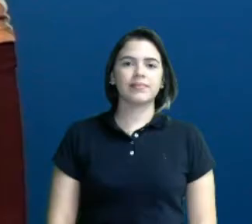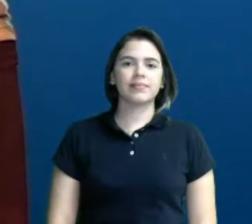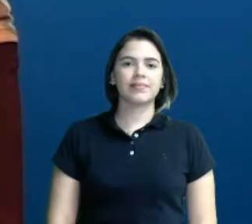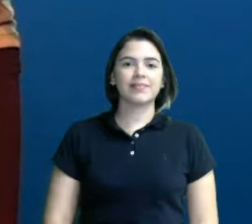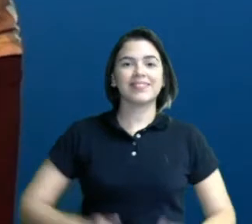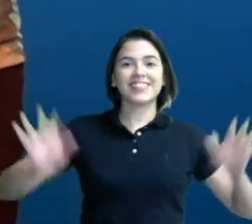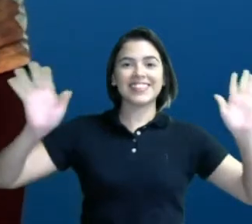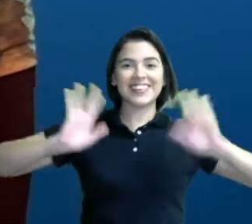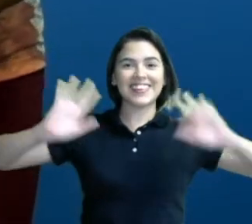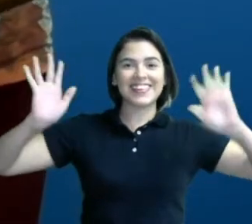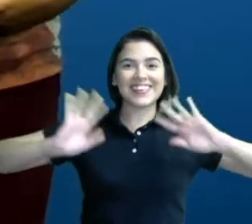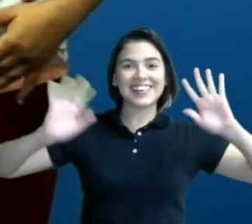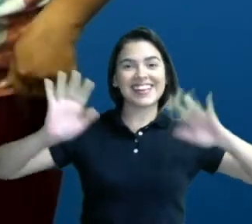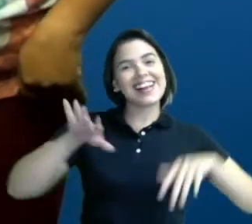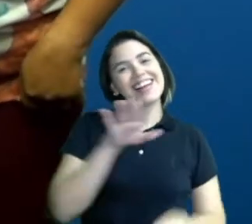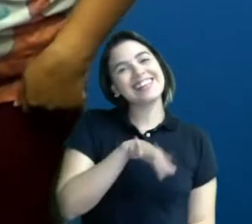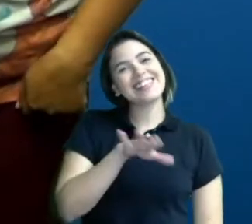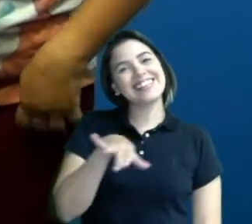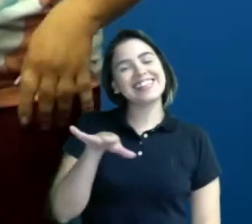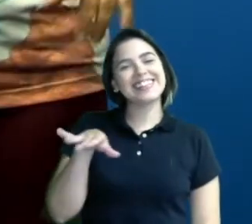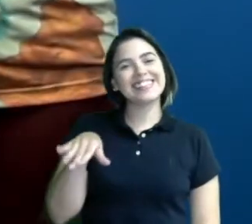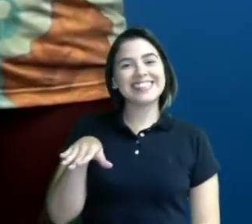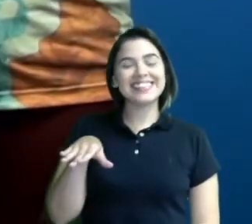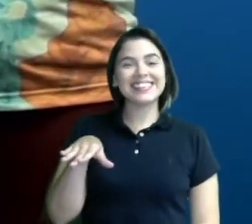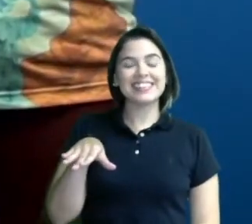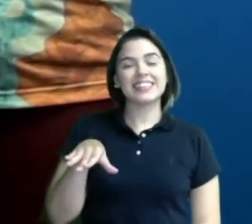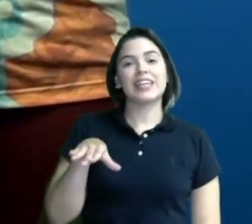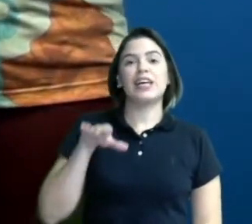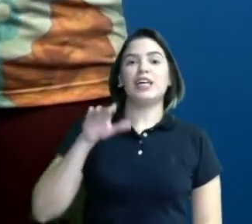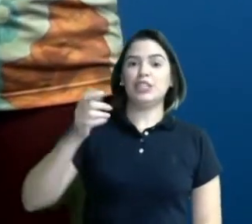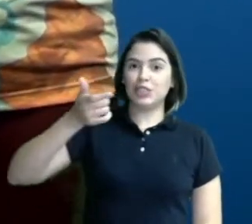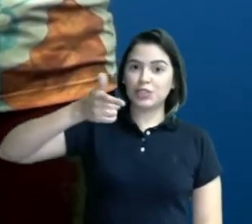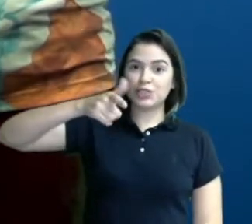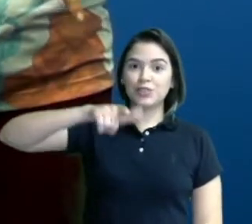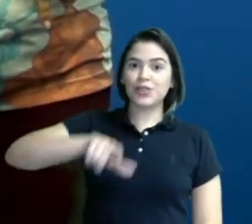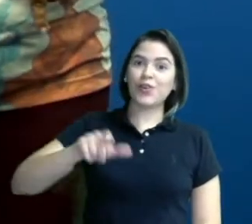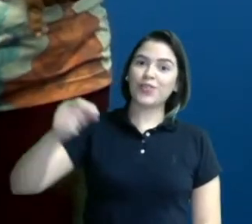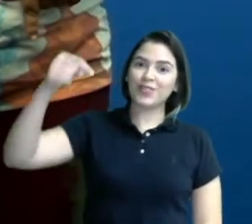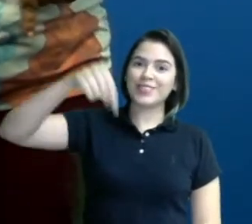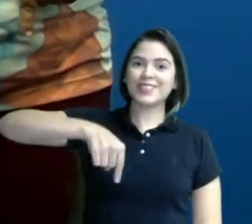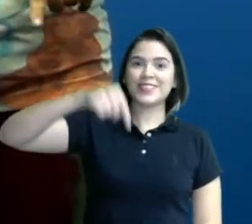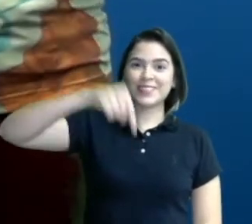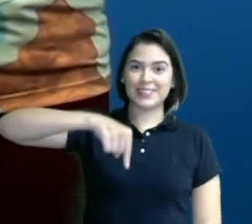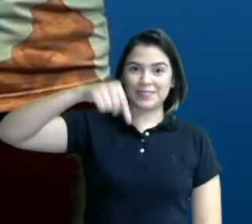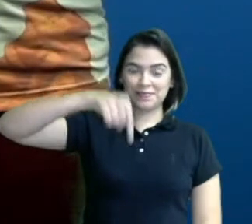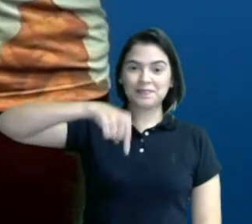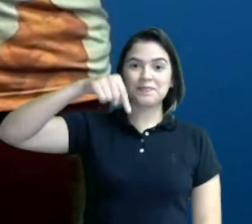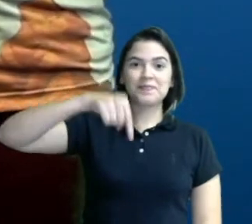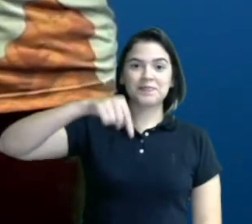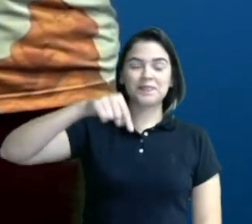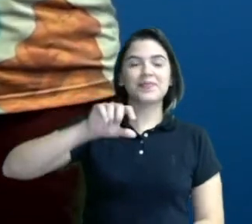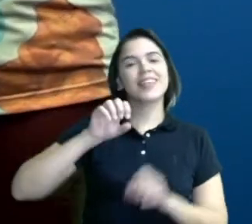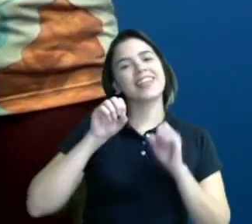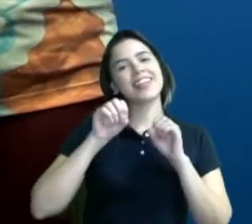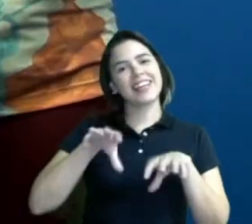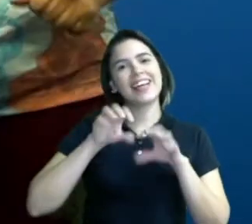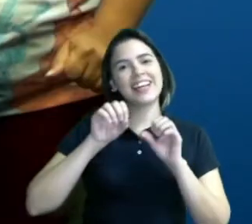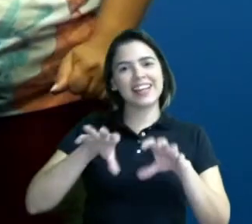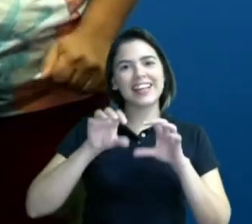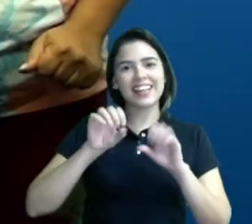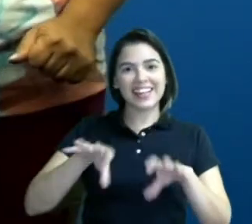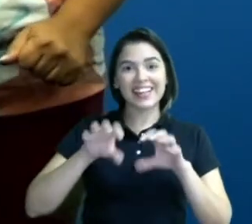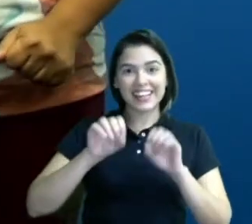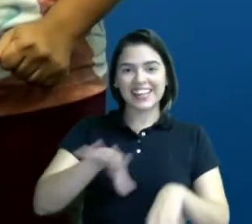Olá, crianças! Mais uma vez estamos aqui na nossa aula de